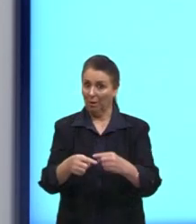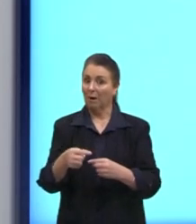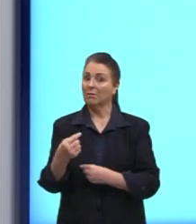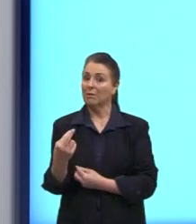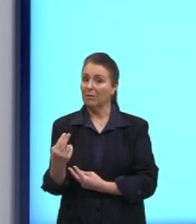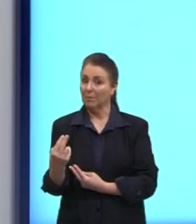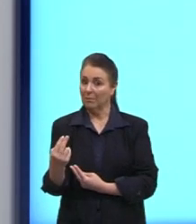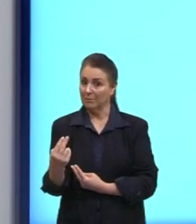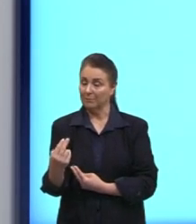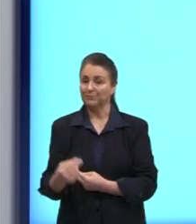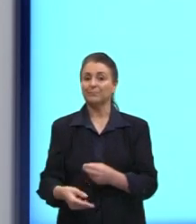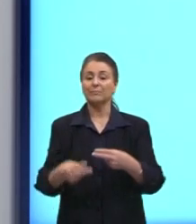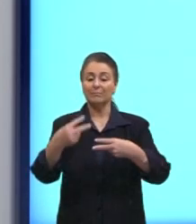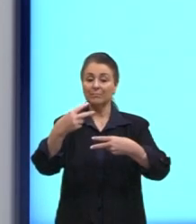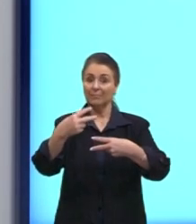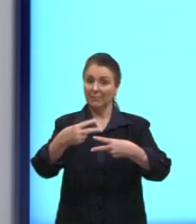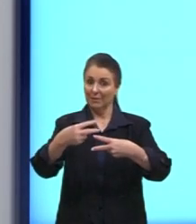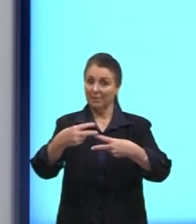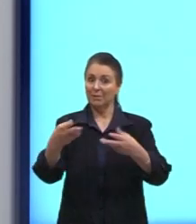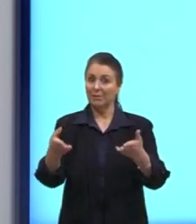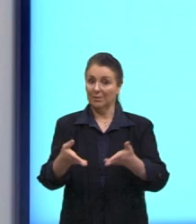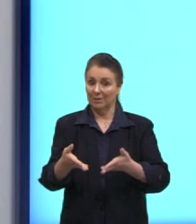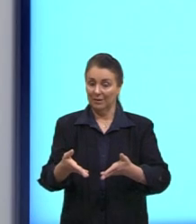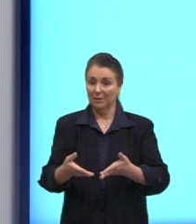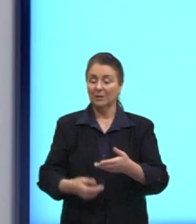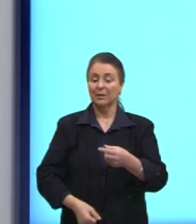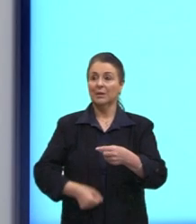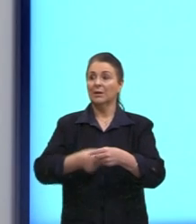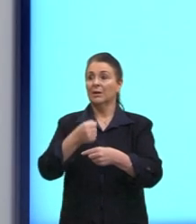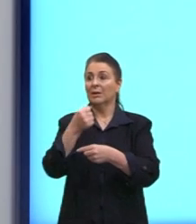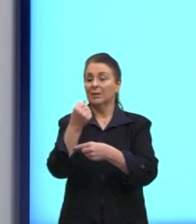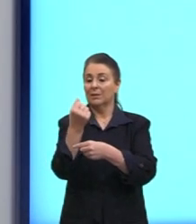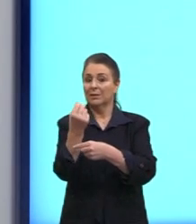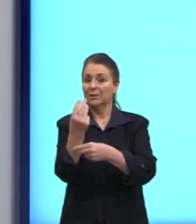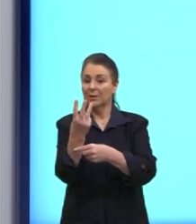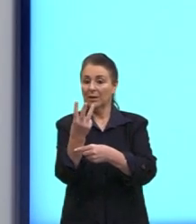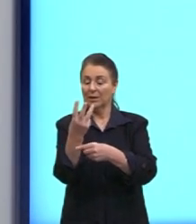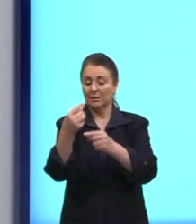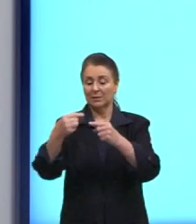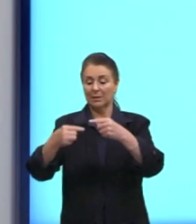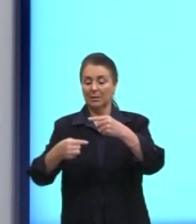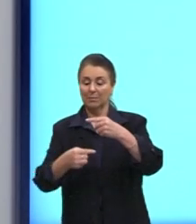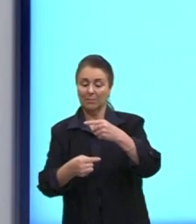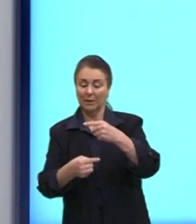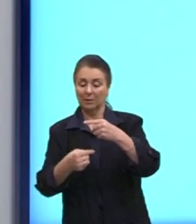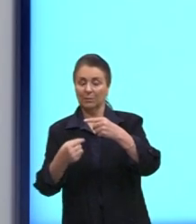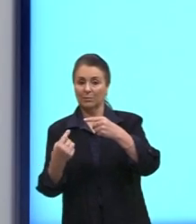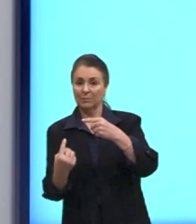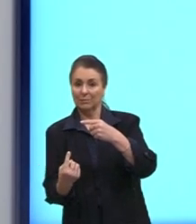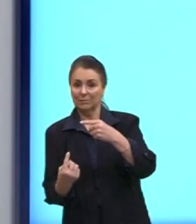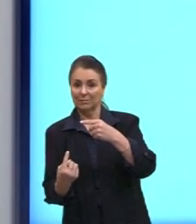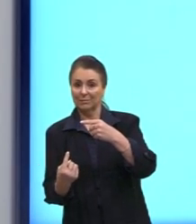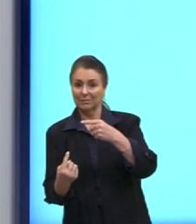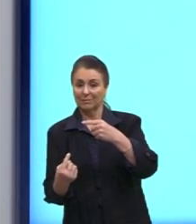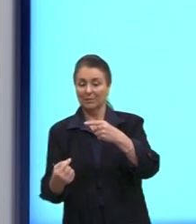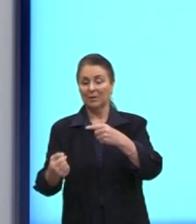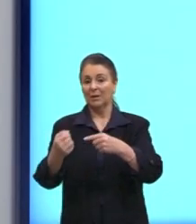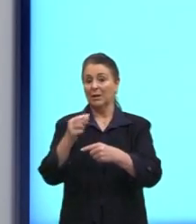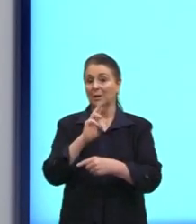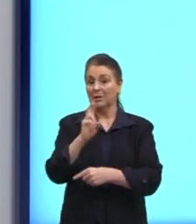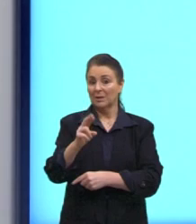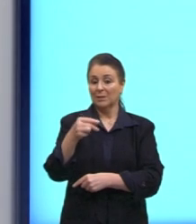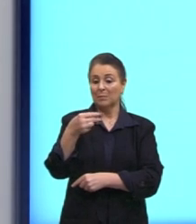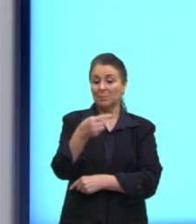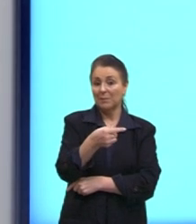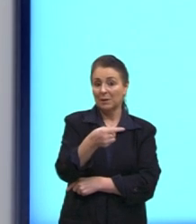chegaríamos, então, no coeficiente, né? Ficaria 3 sobre menos 1, que resulta em menos 3. Então, o